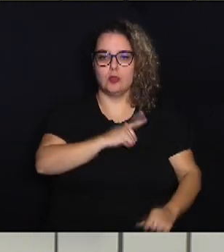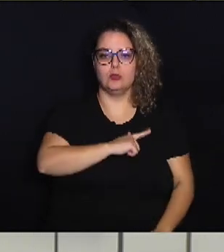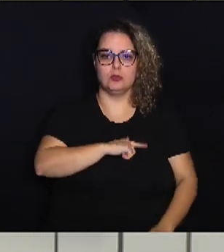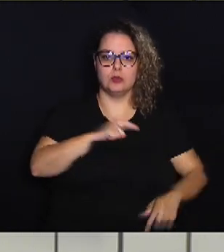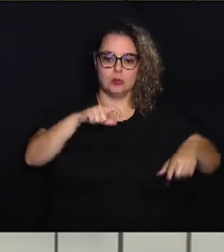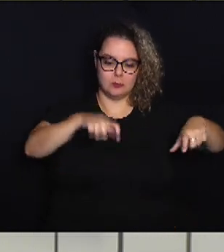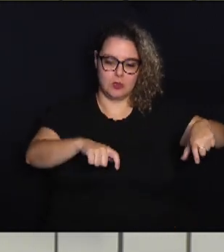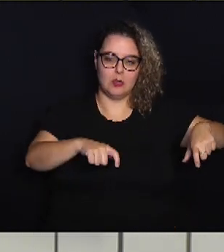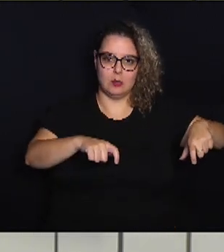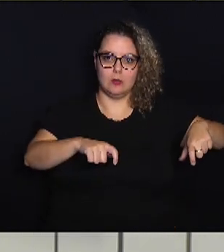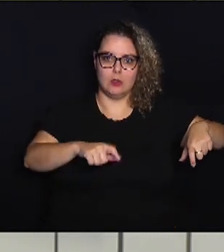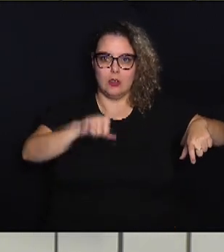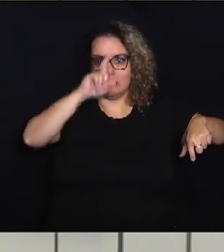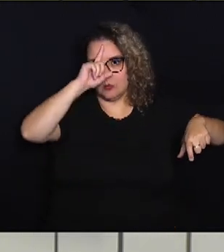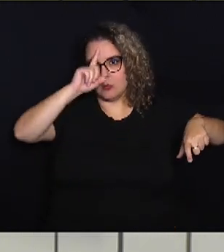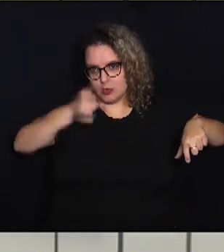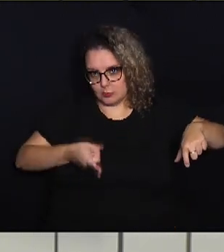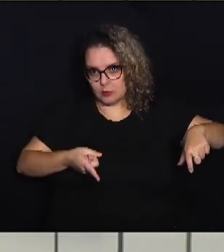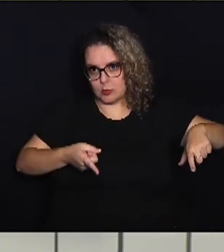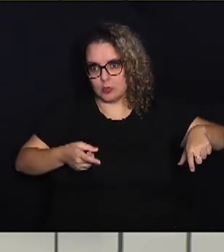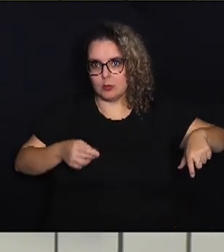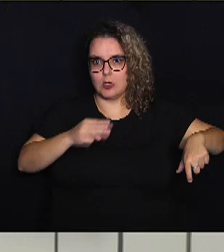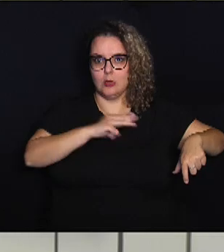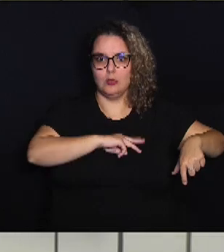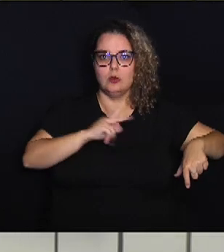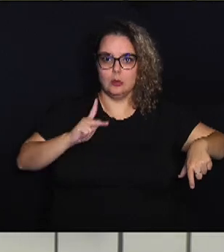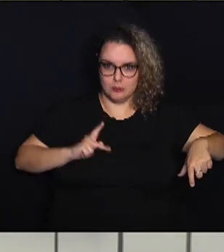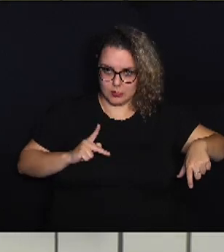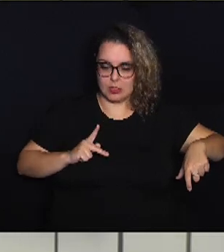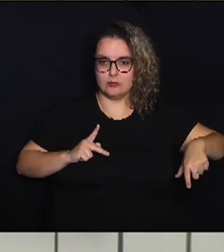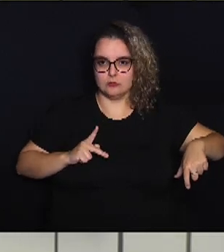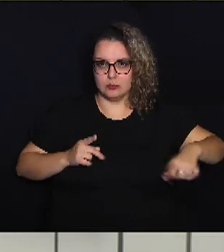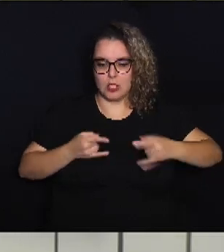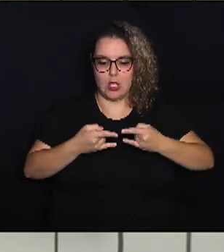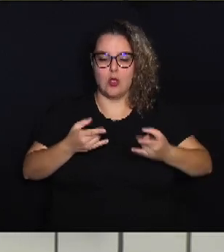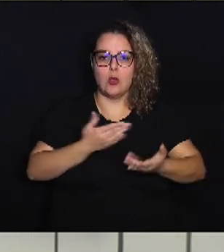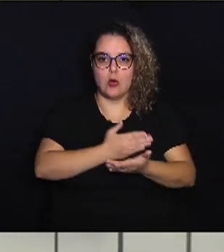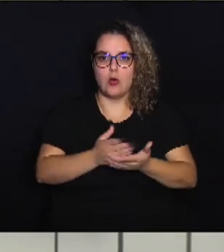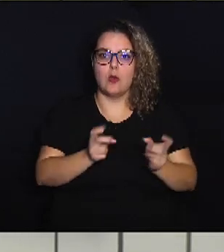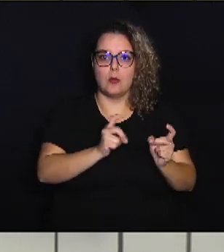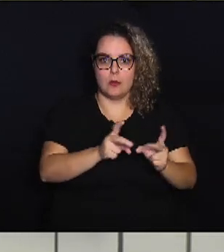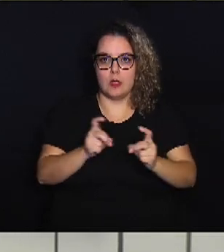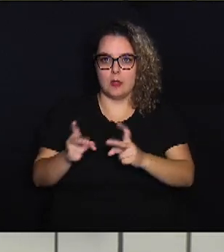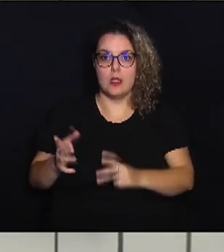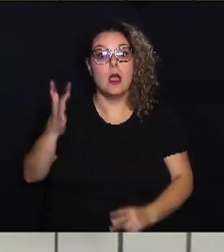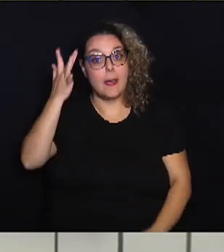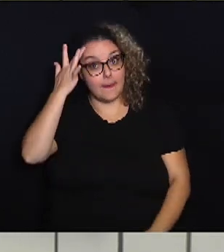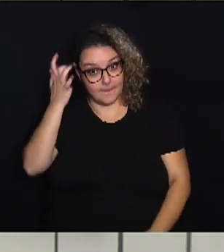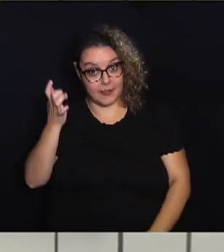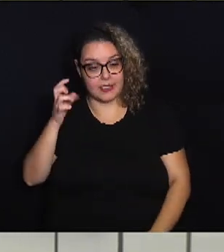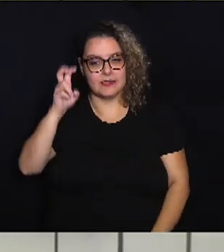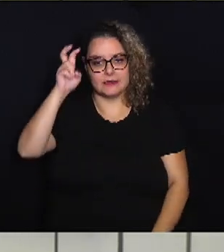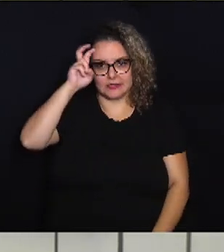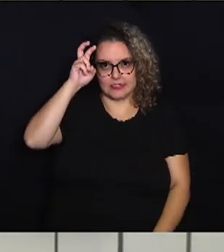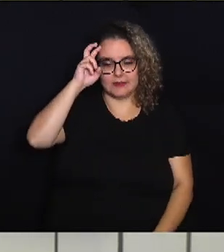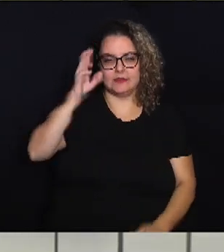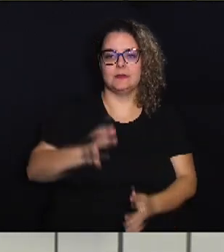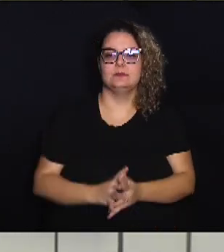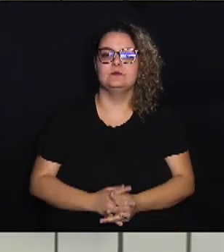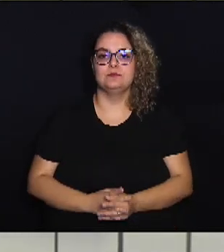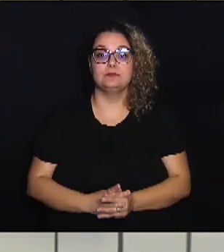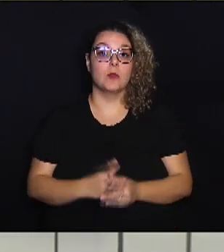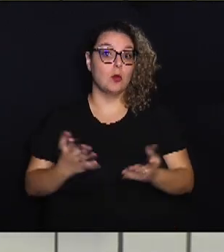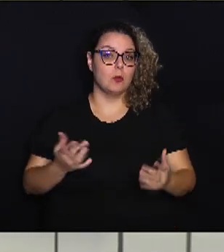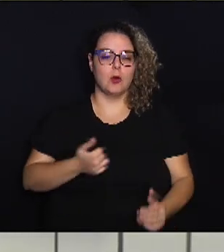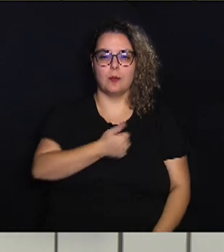estádio por uma determinação do Ministério Público e os ingressos começam a ser vendidos amanhã na quinta-feira. Bom,